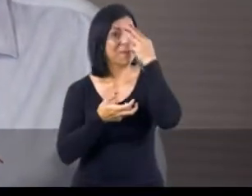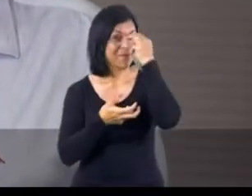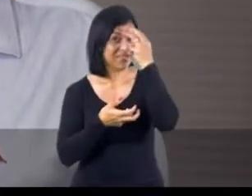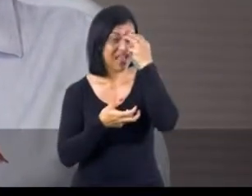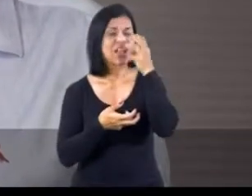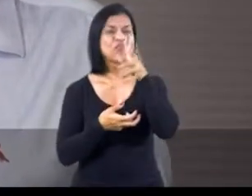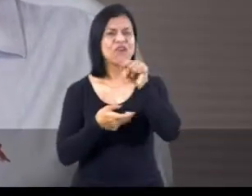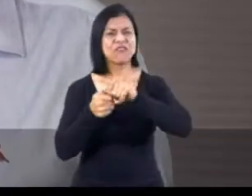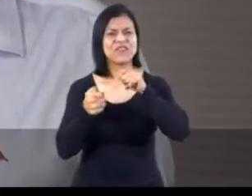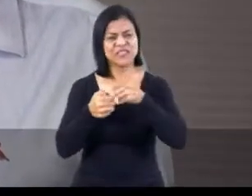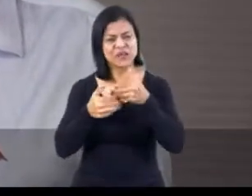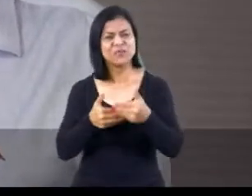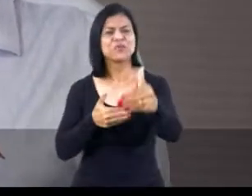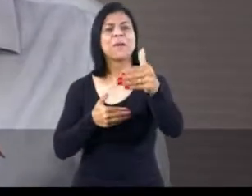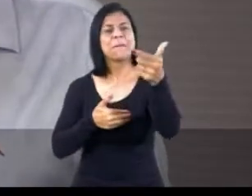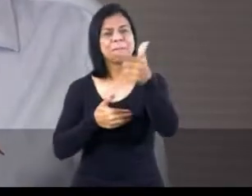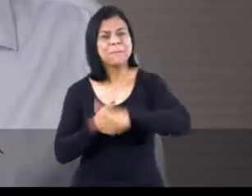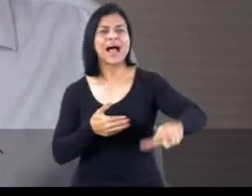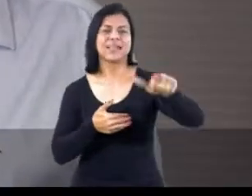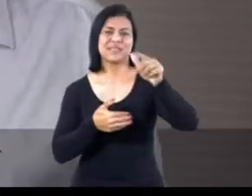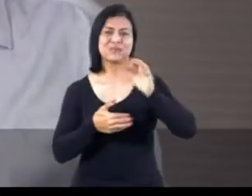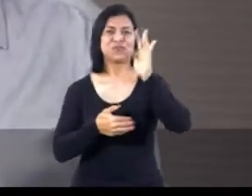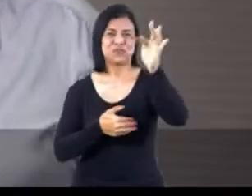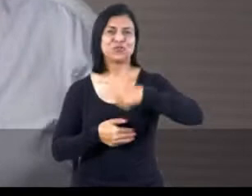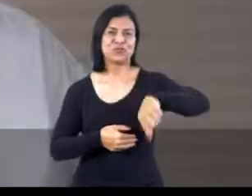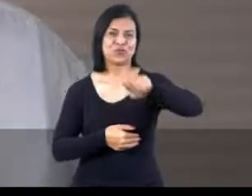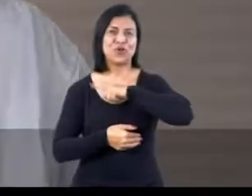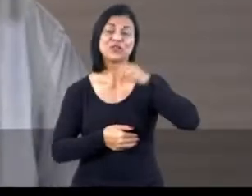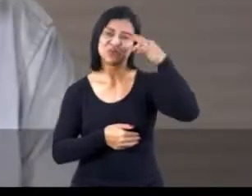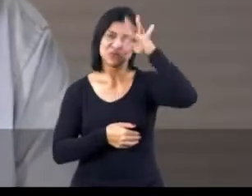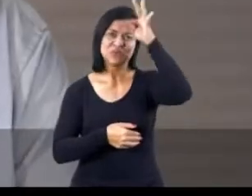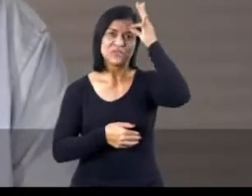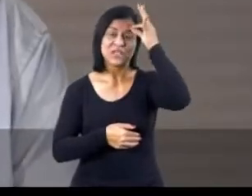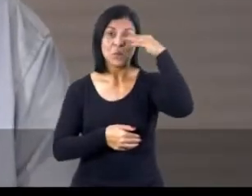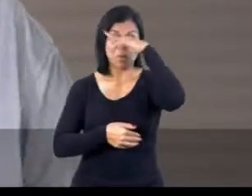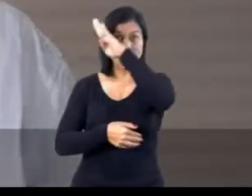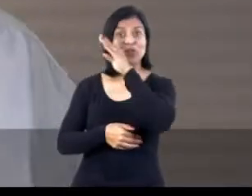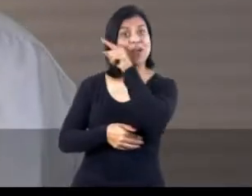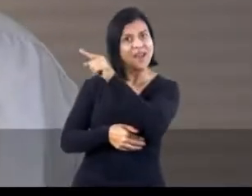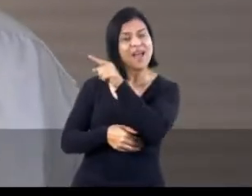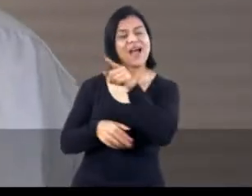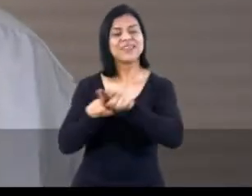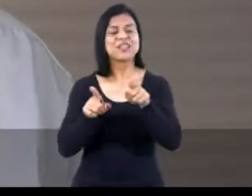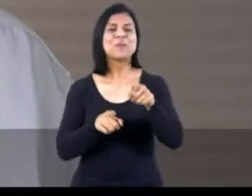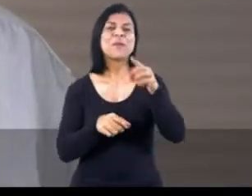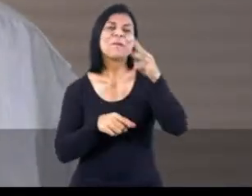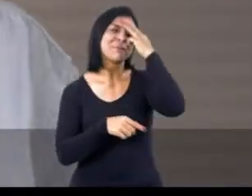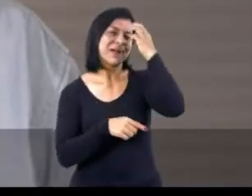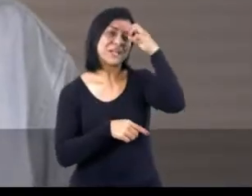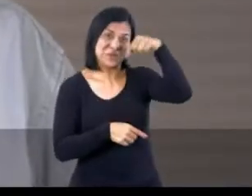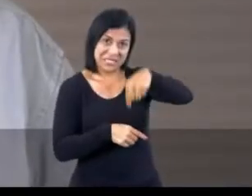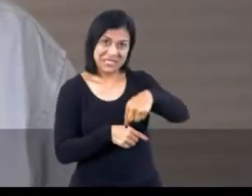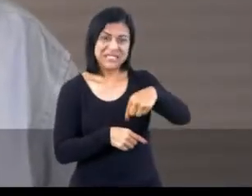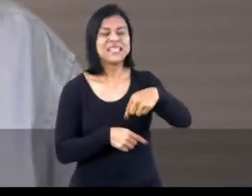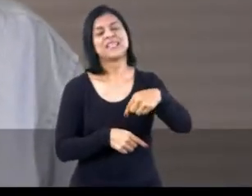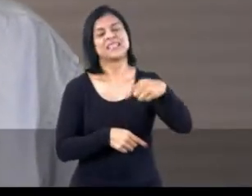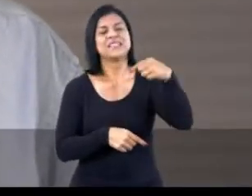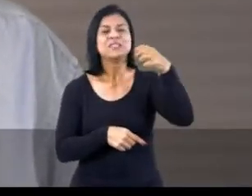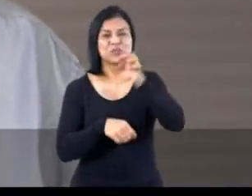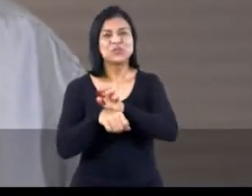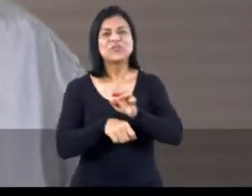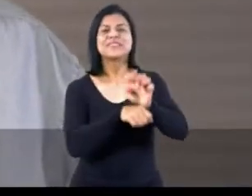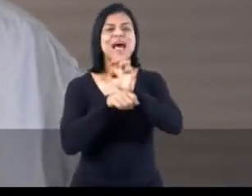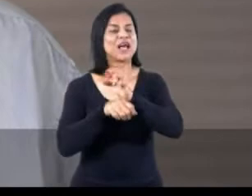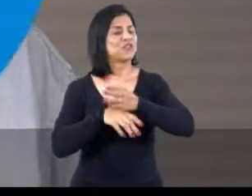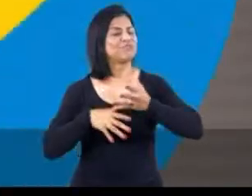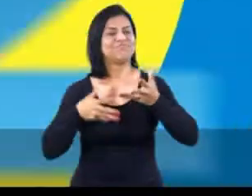Manato vai fazer muito mais pelo futuro do nosso estado. Com Bolsonaro lá e Manato aqui, o nosso estado terá um